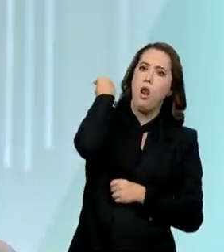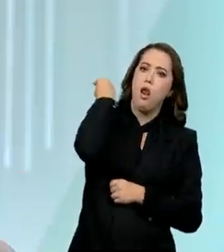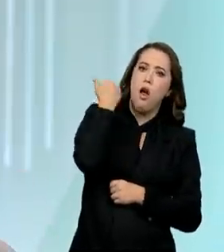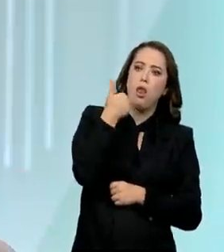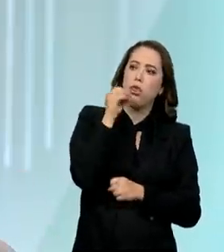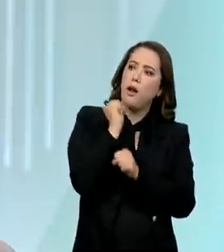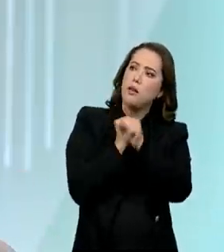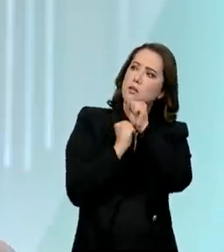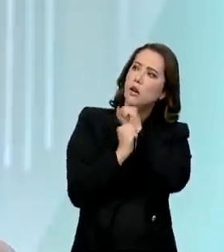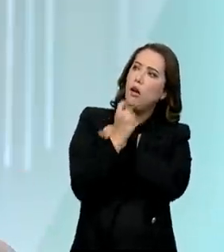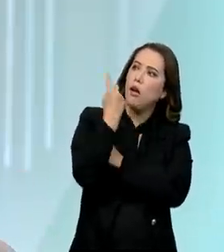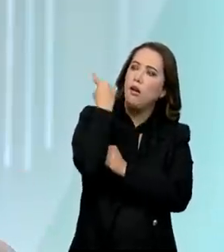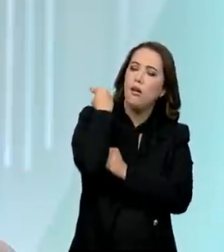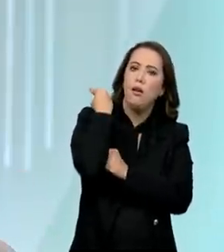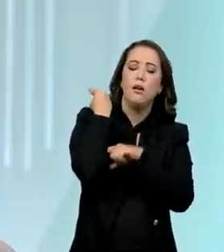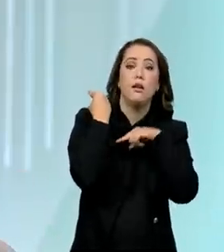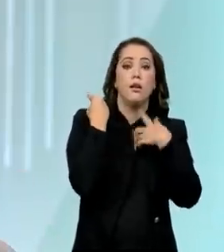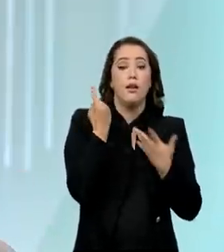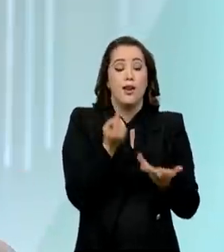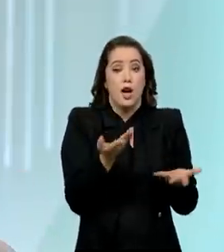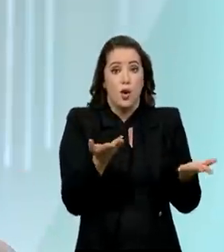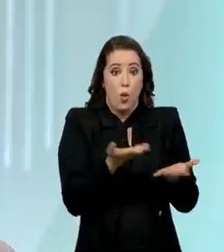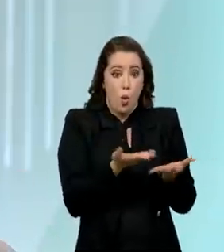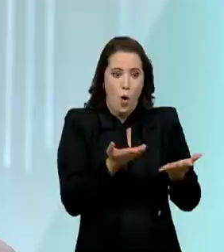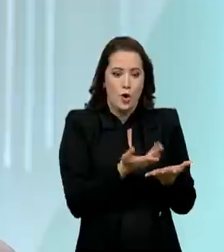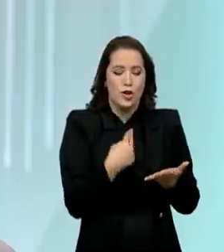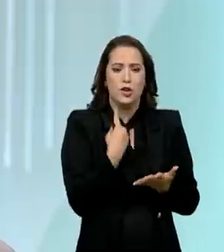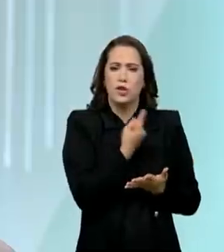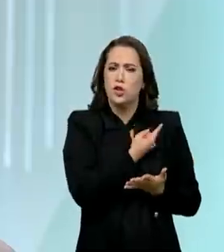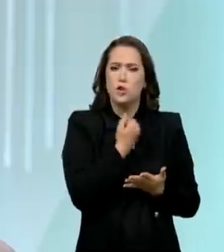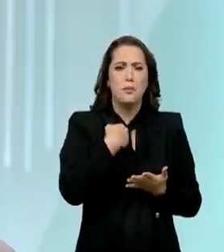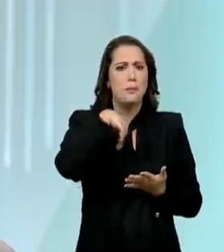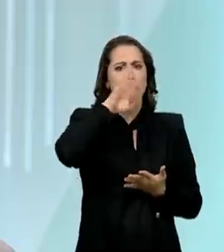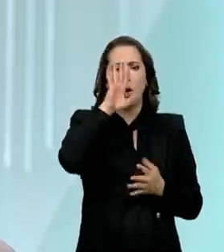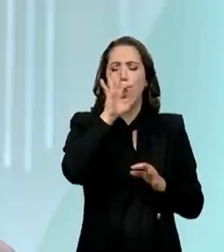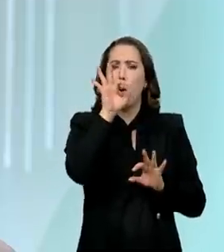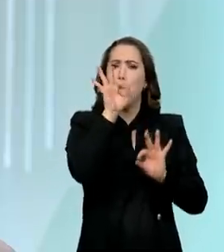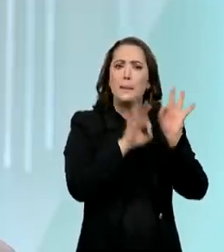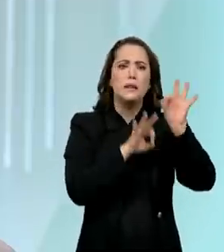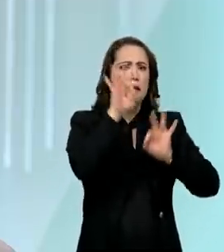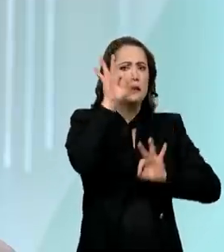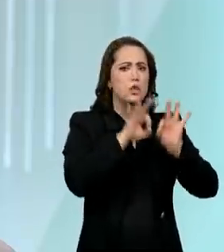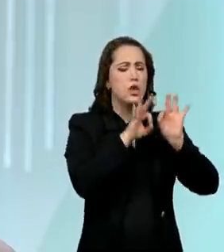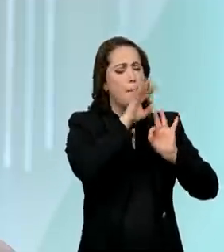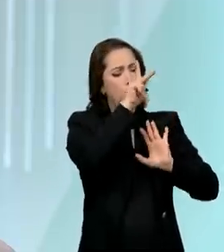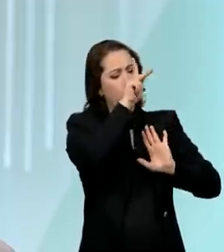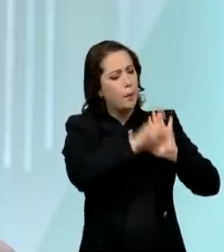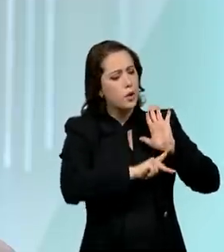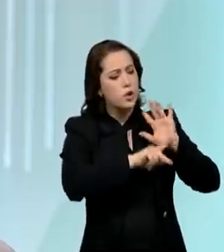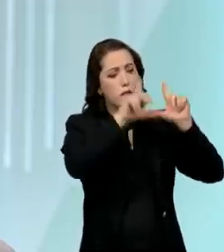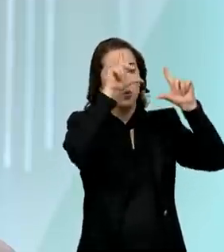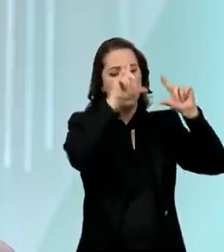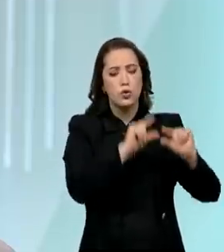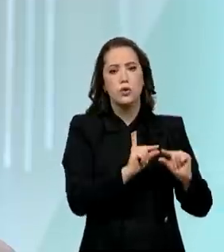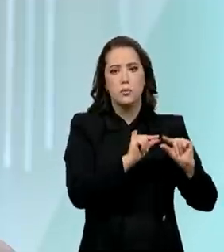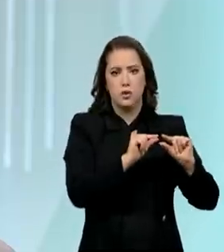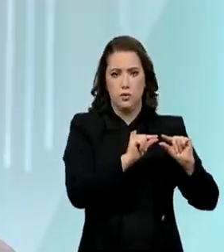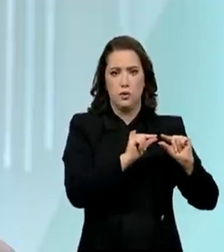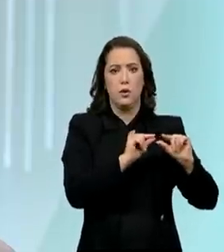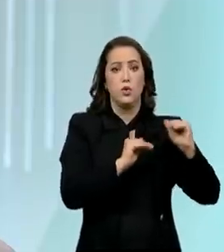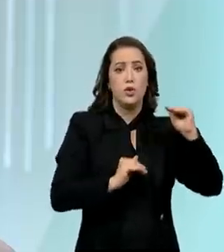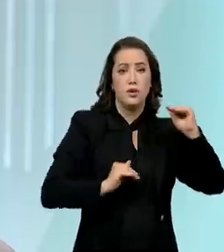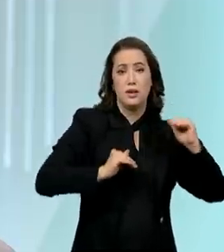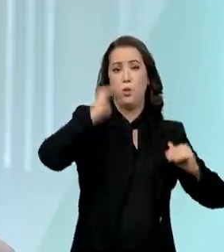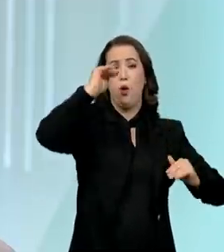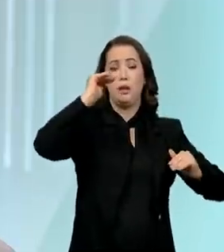derivadas, a gente está vivendo agora talvez um dos maiores projetos, não o maior projeto de redução de desigualdade social da nossa